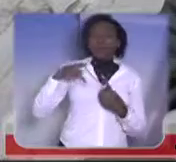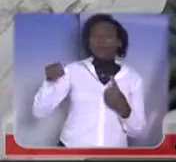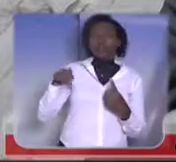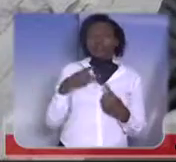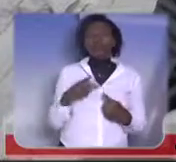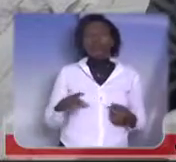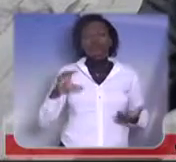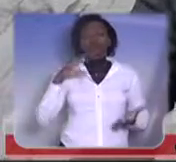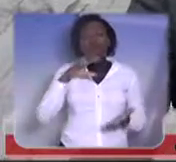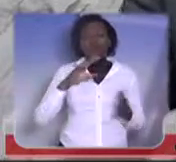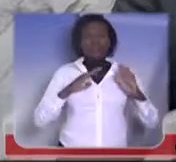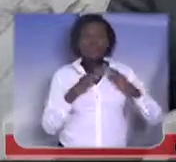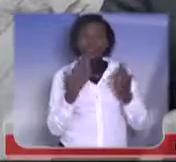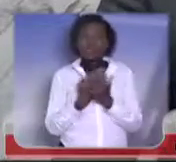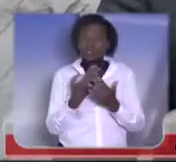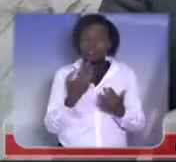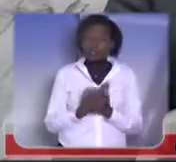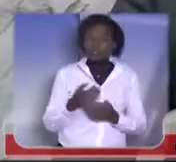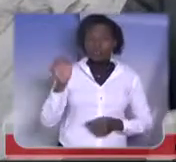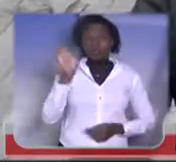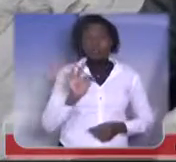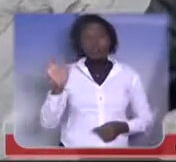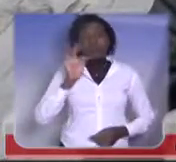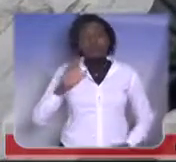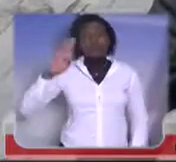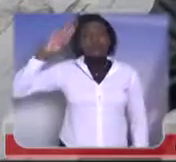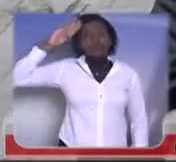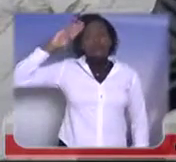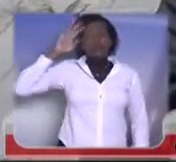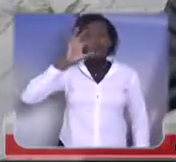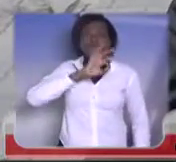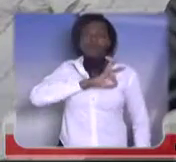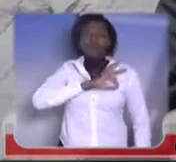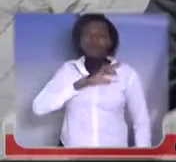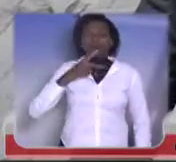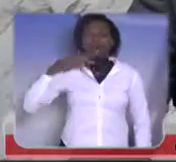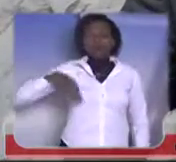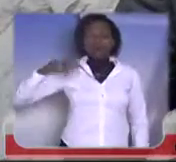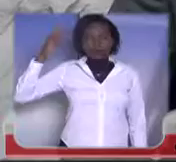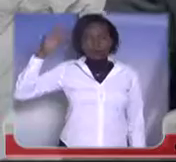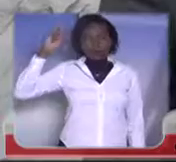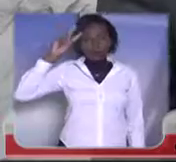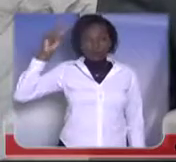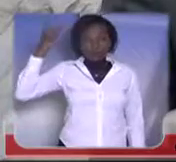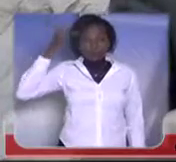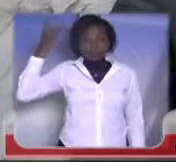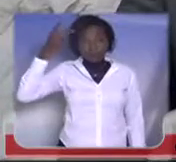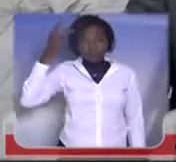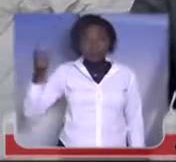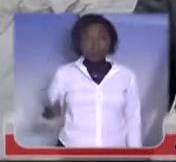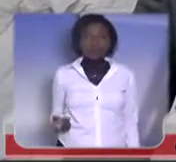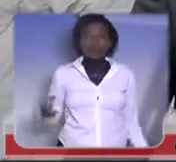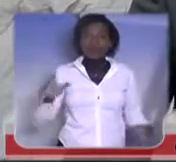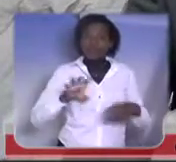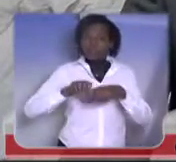Superior de Soldados da Polícia Militar do Estado de São Paulo, onde se formaram hoje 281